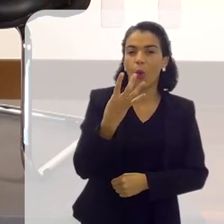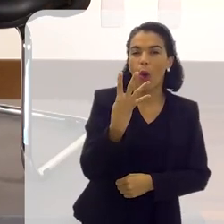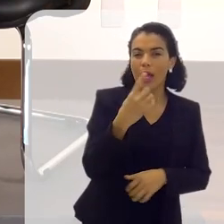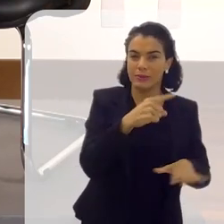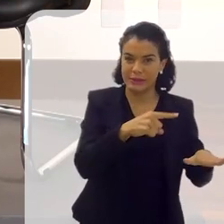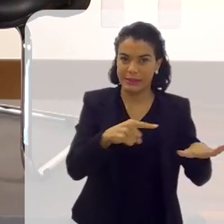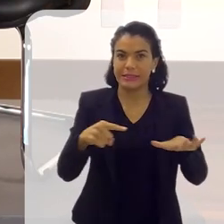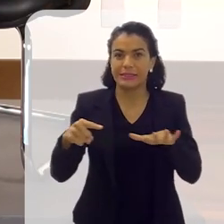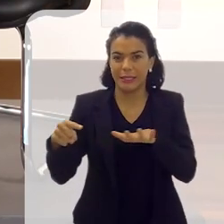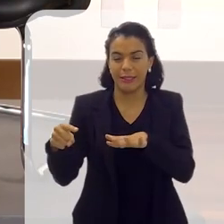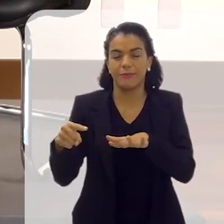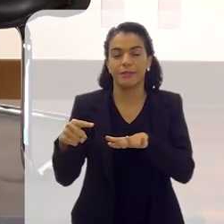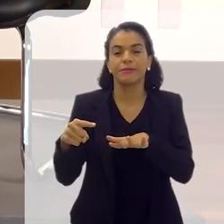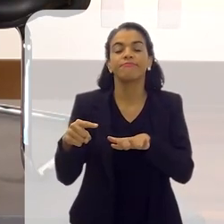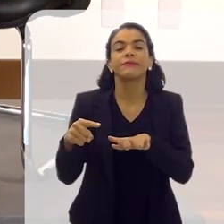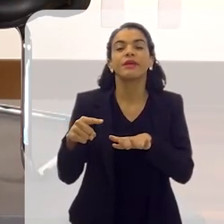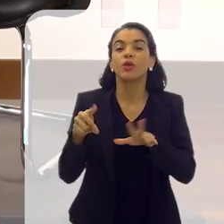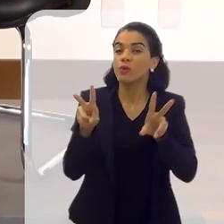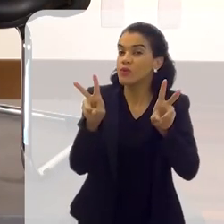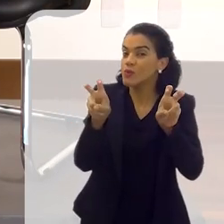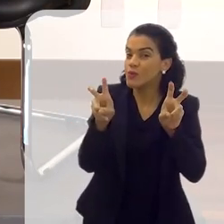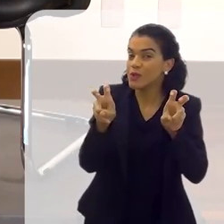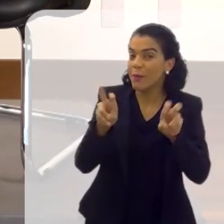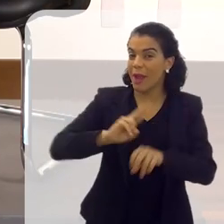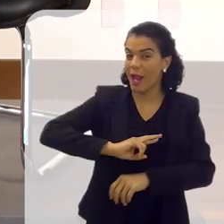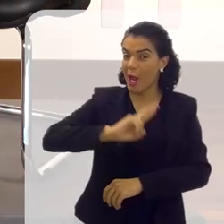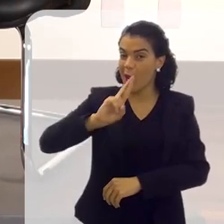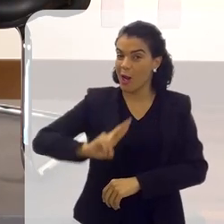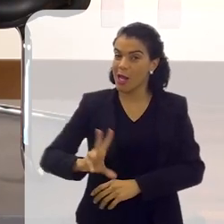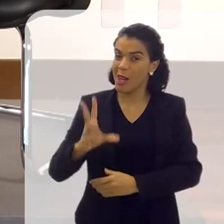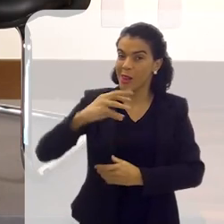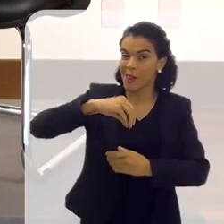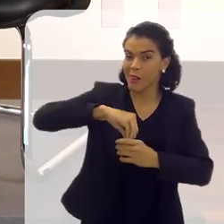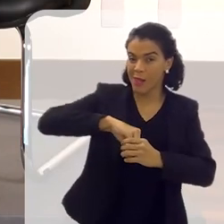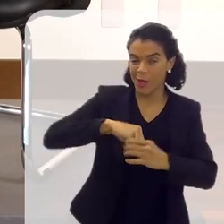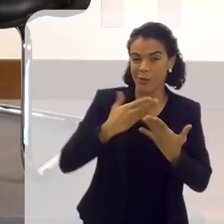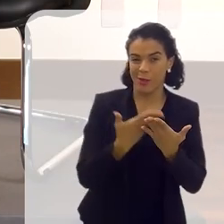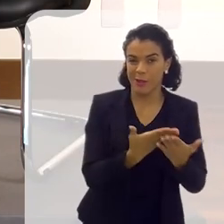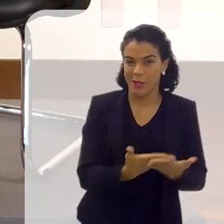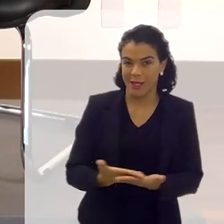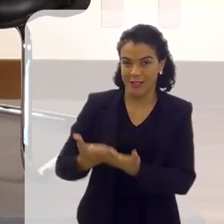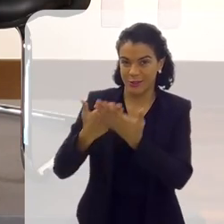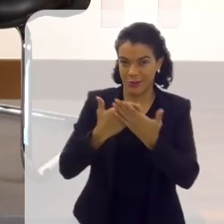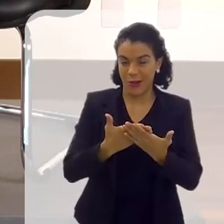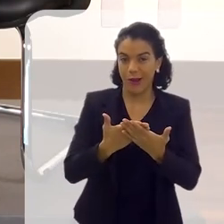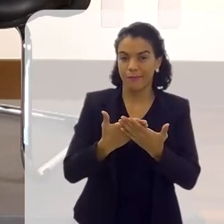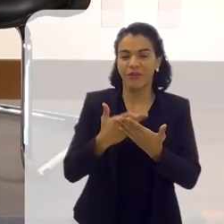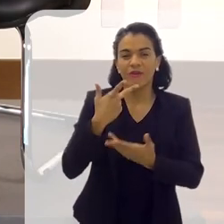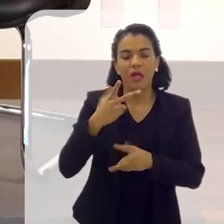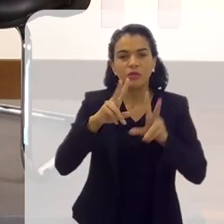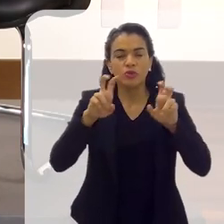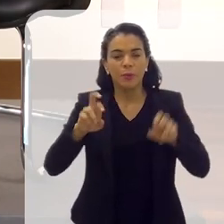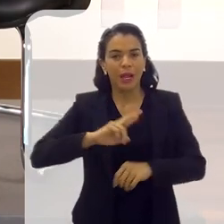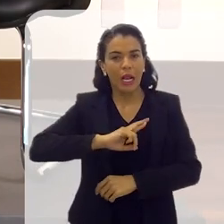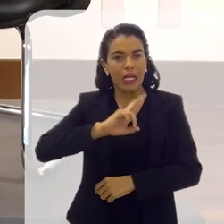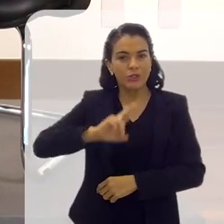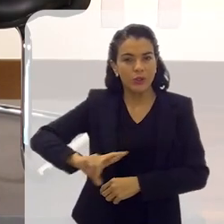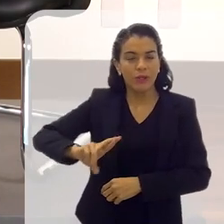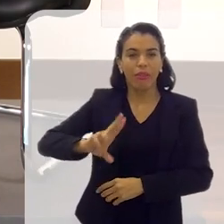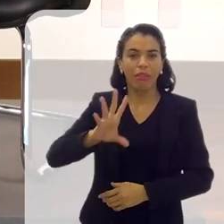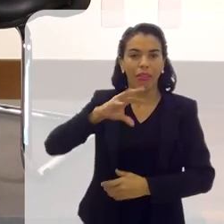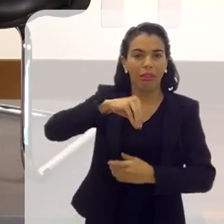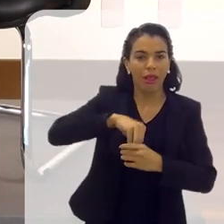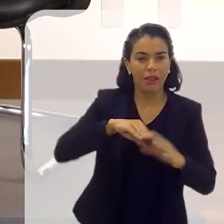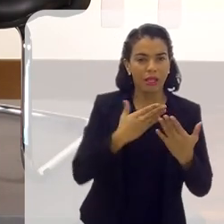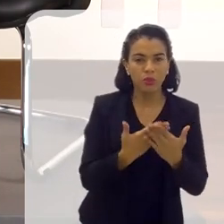semanas, quatro semanas? E um dos temas era religiosidade na escola. E quando você fala de religiosidade na escola, não quer